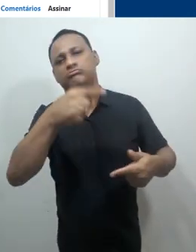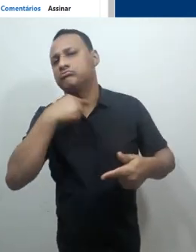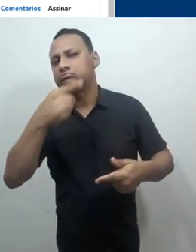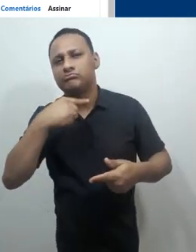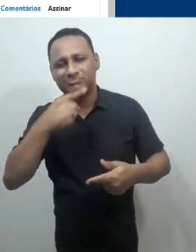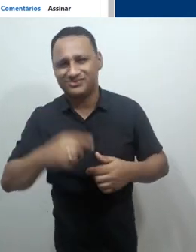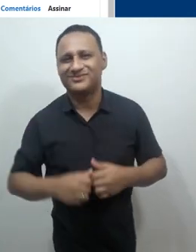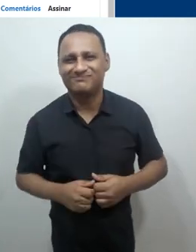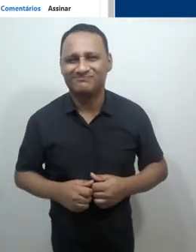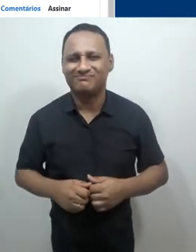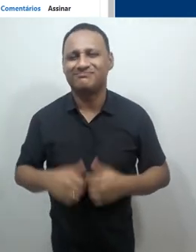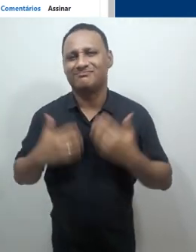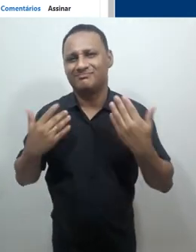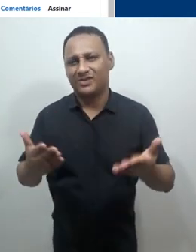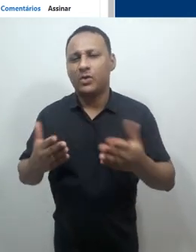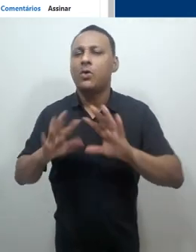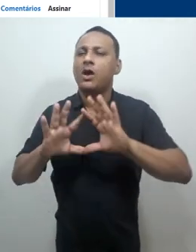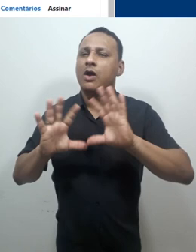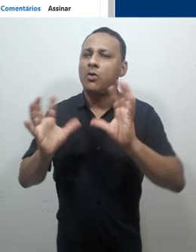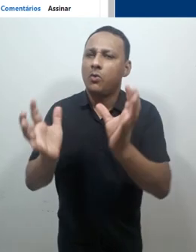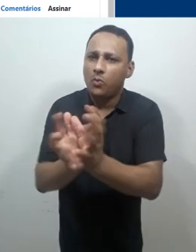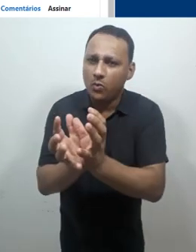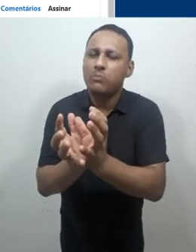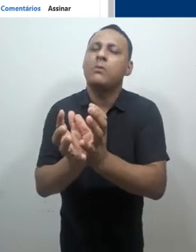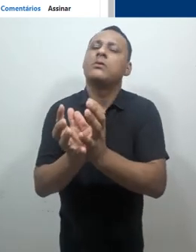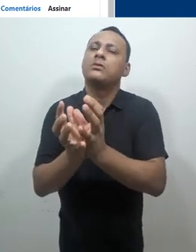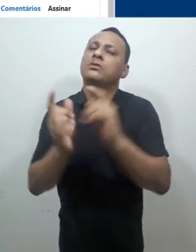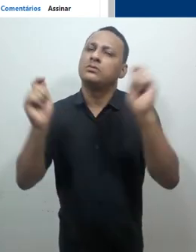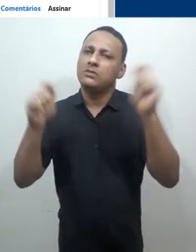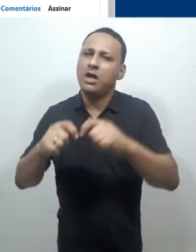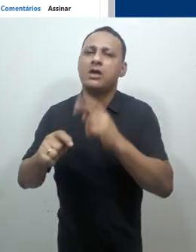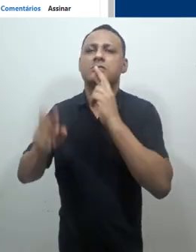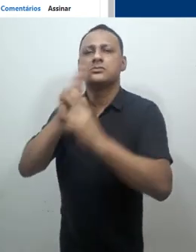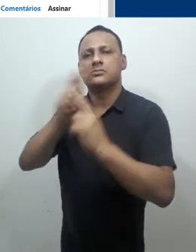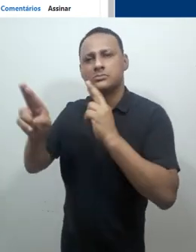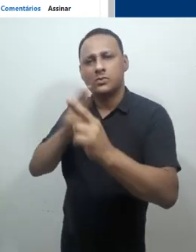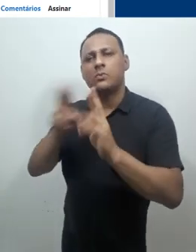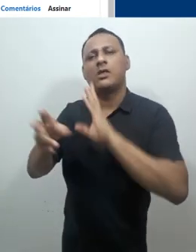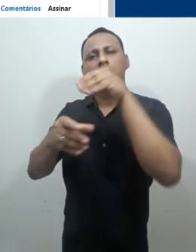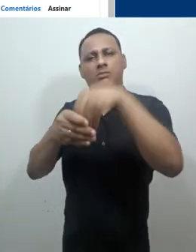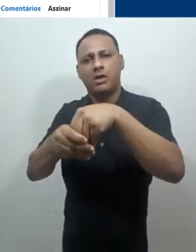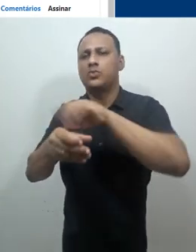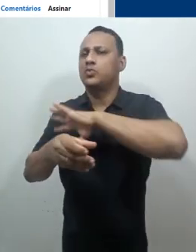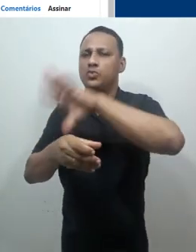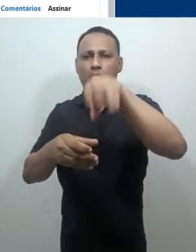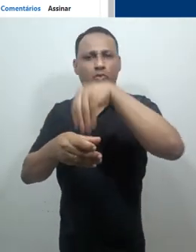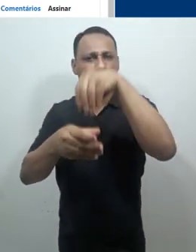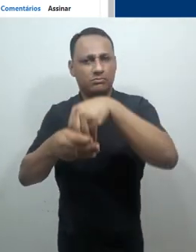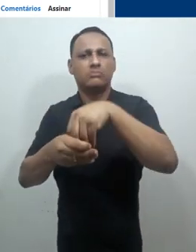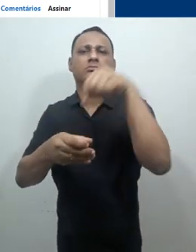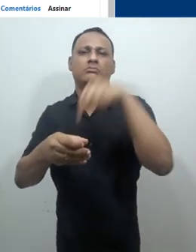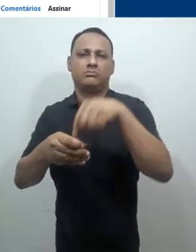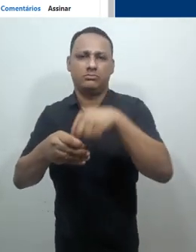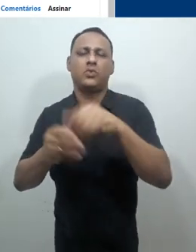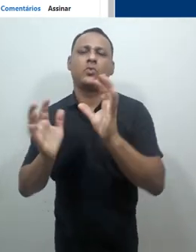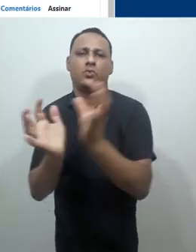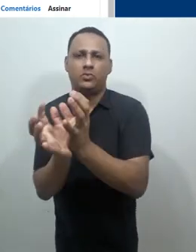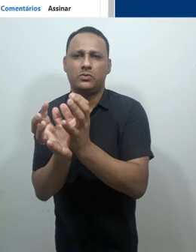Bem-vindos ao fórum de discussão. Reparem que ele não tem grupo. Por causa disso, o